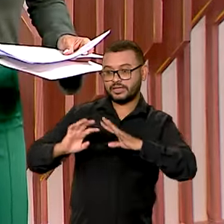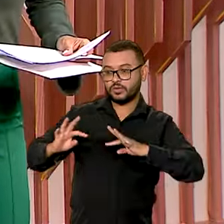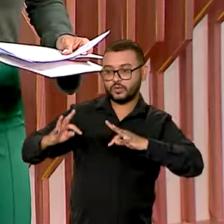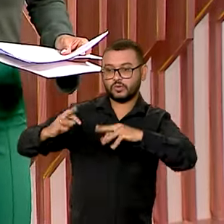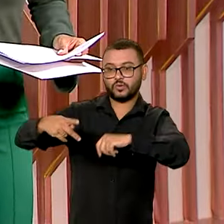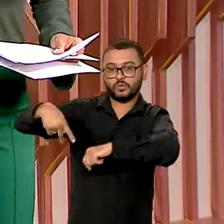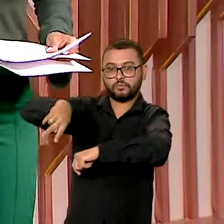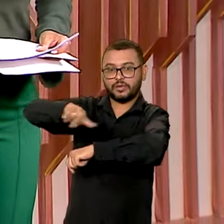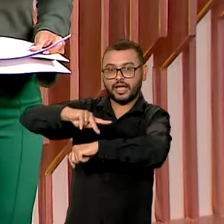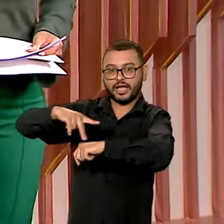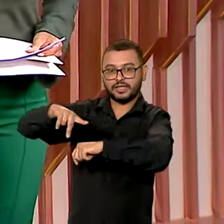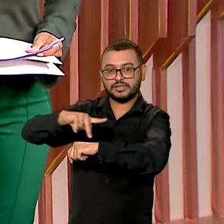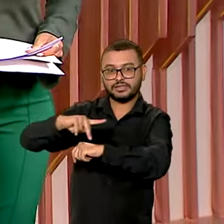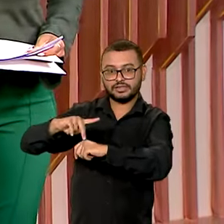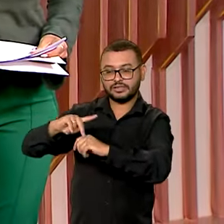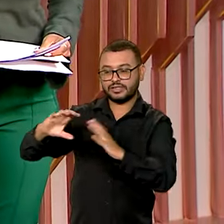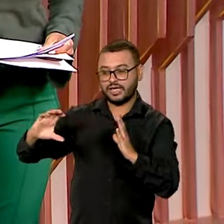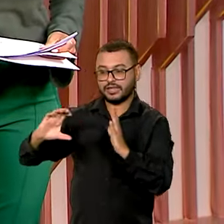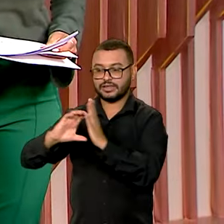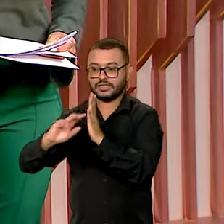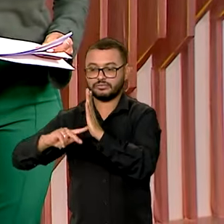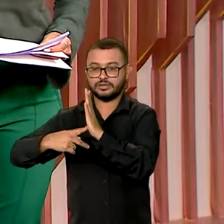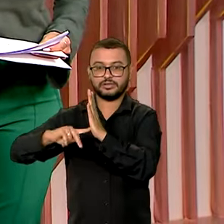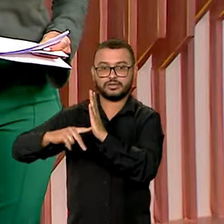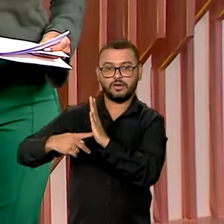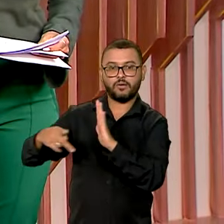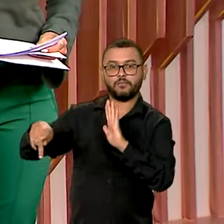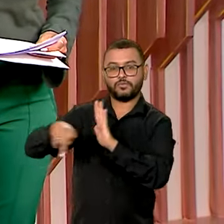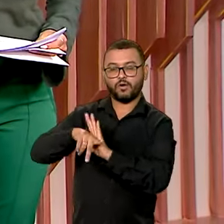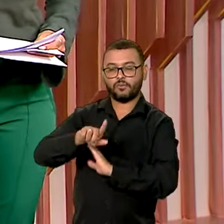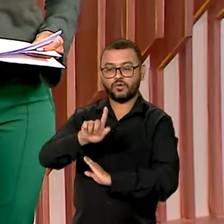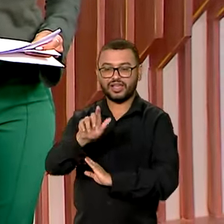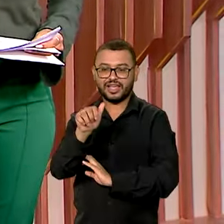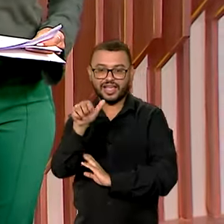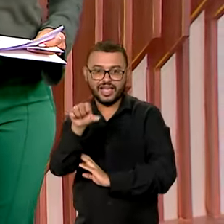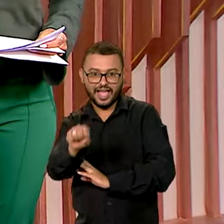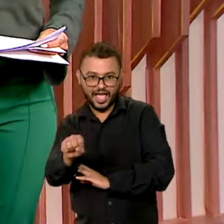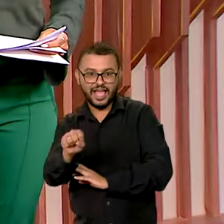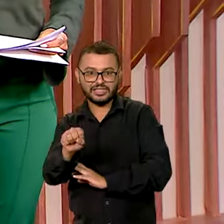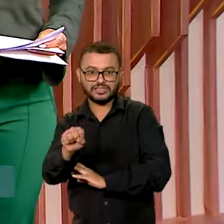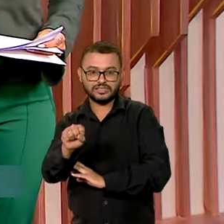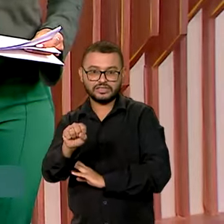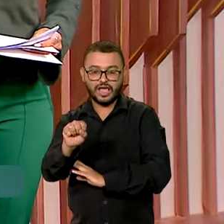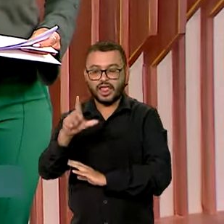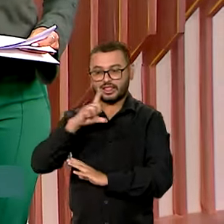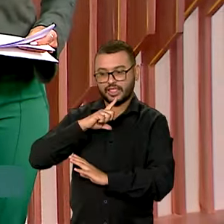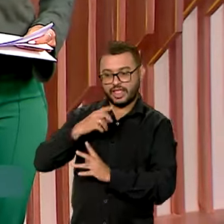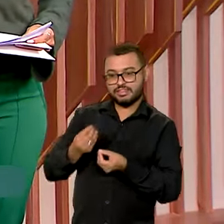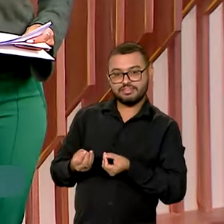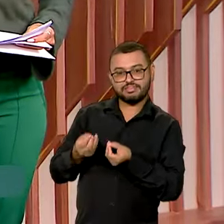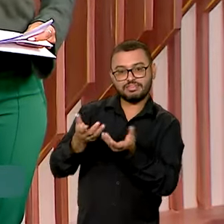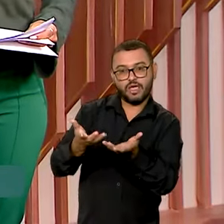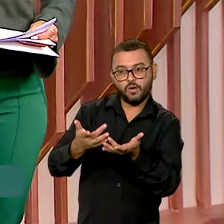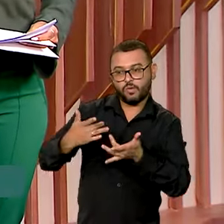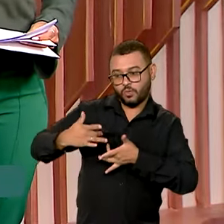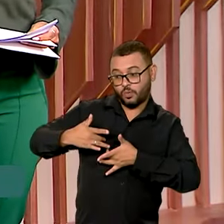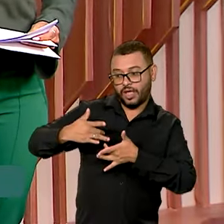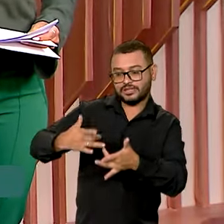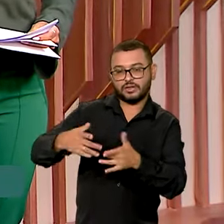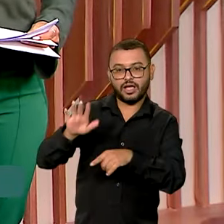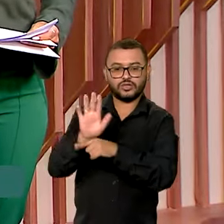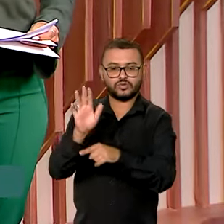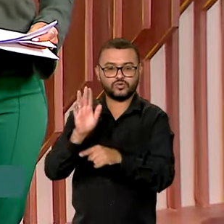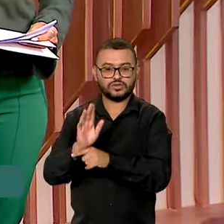todo o país, filiadas ao Sindicato de Distribuidores de Gás de Cozinha, anunciaram a doação do produto para